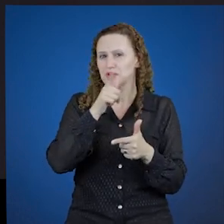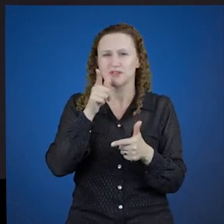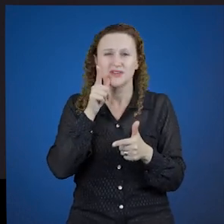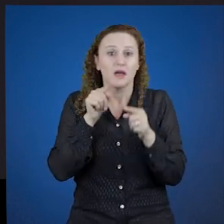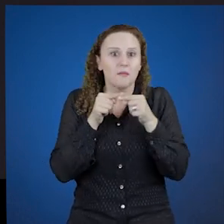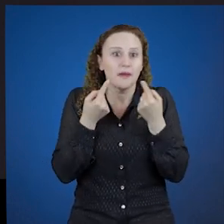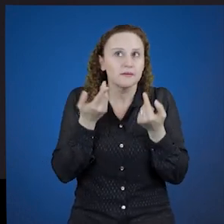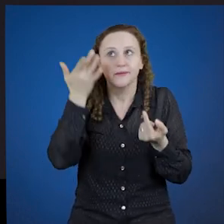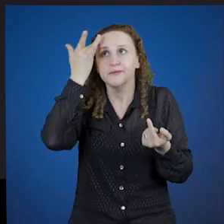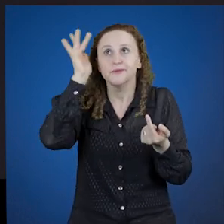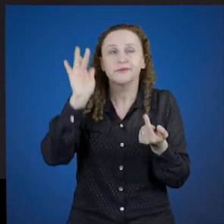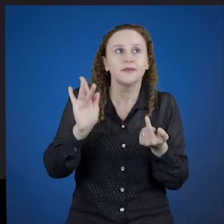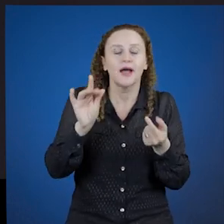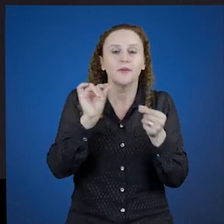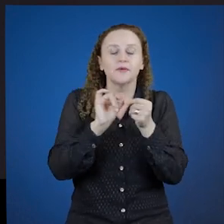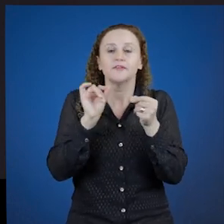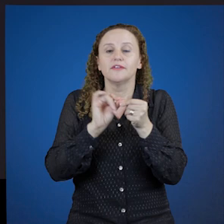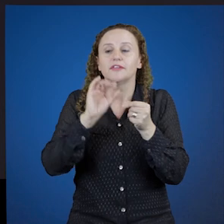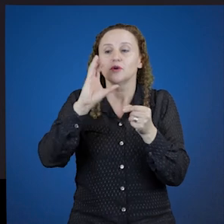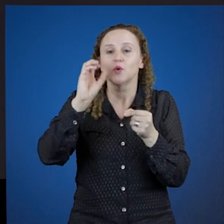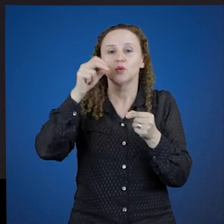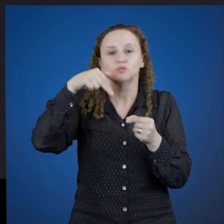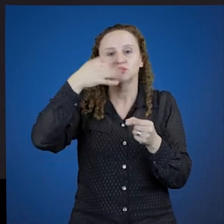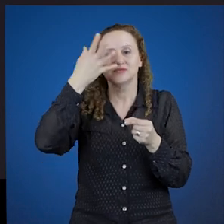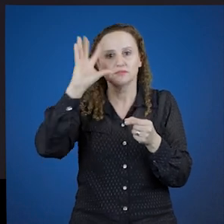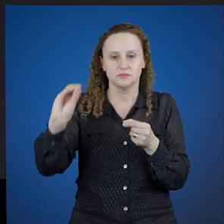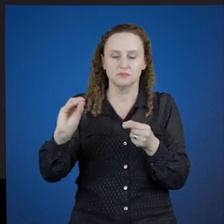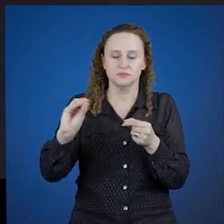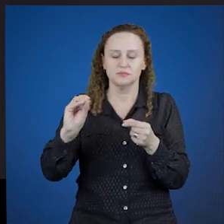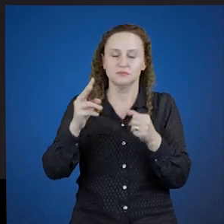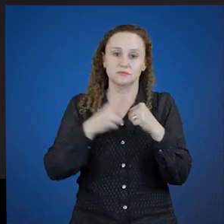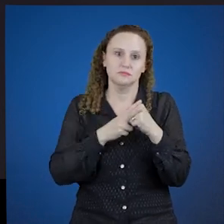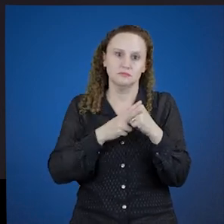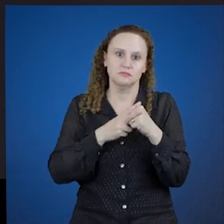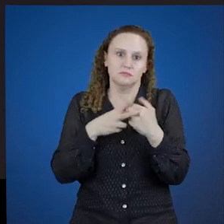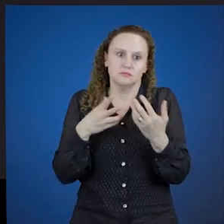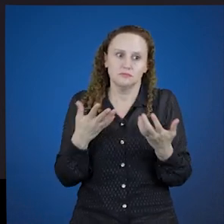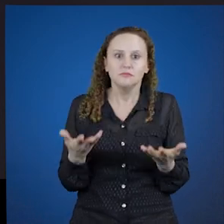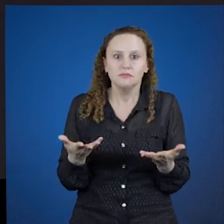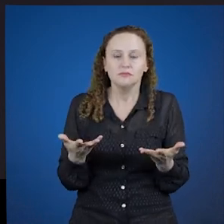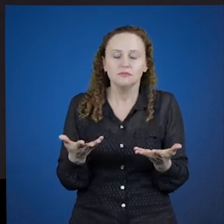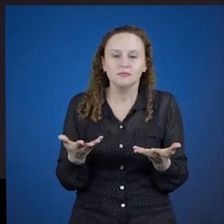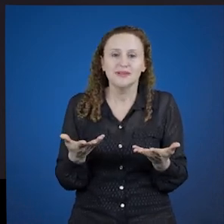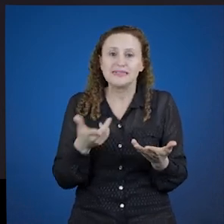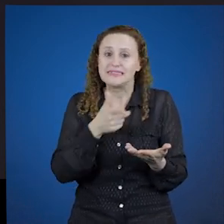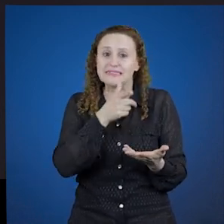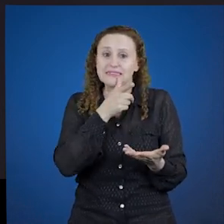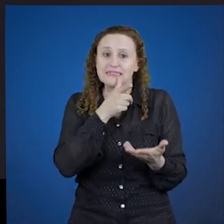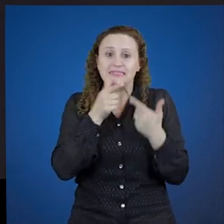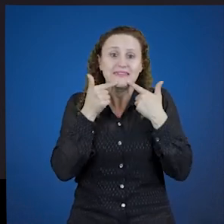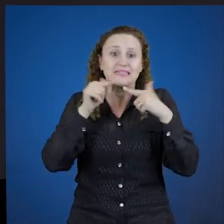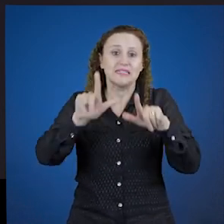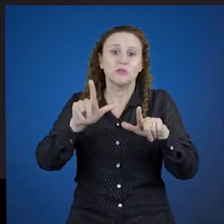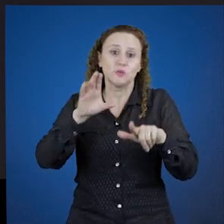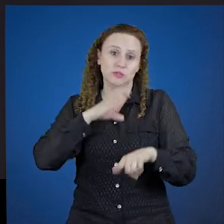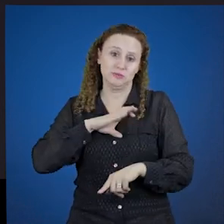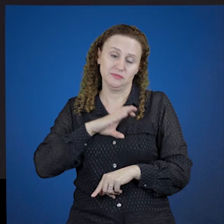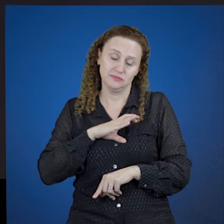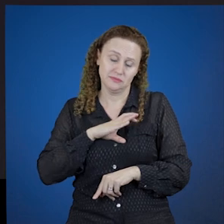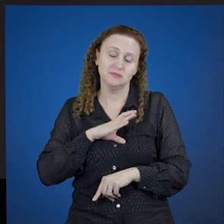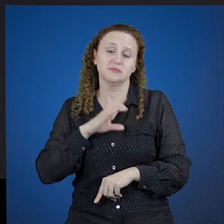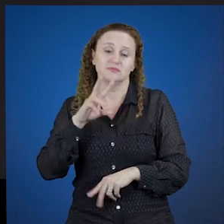ele não sabe conjugar os verbos nos seus tempos e modos, etc., na língua